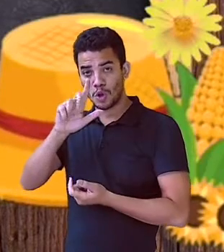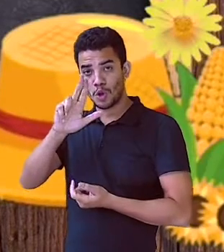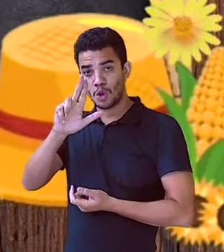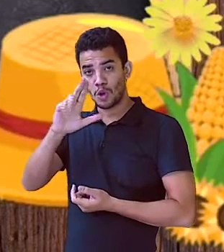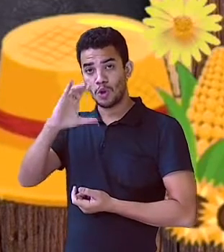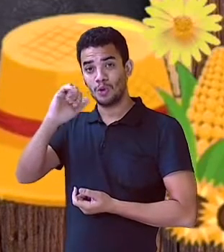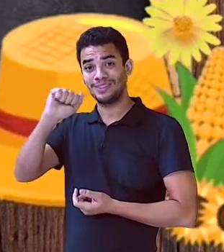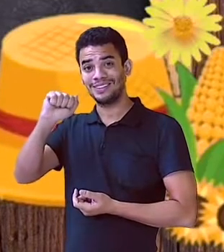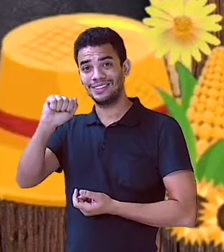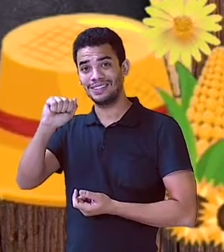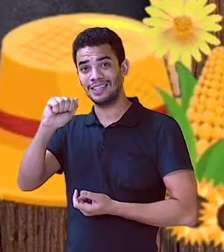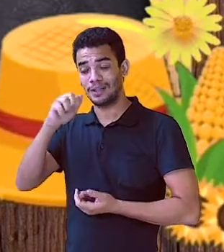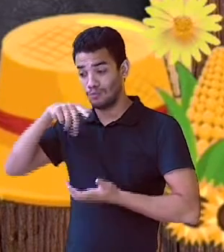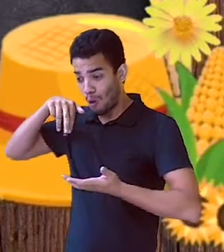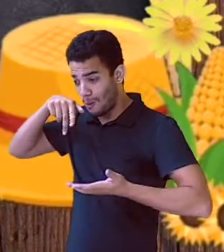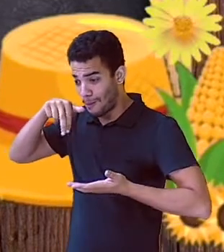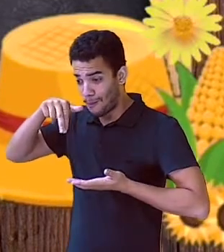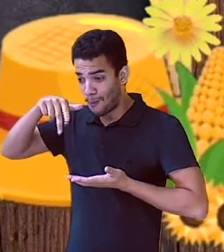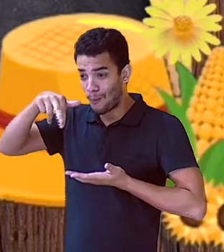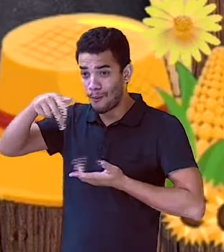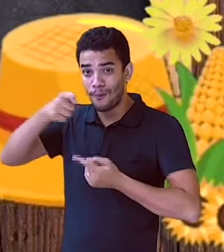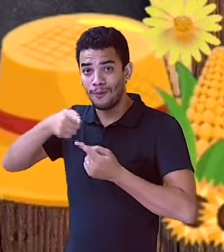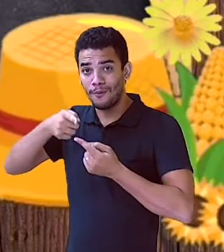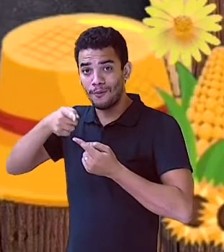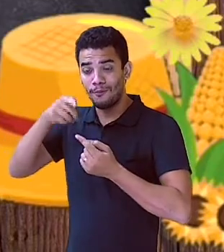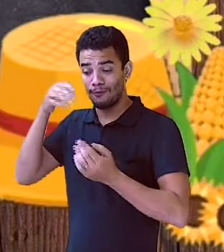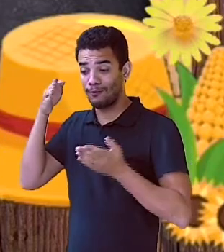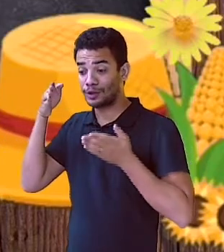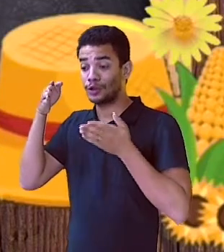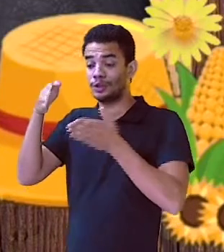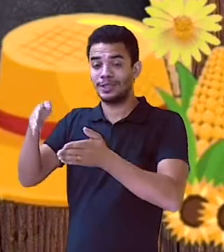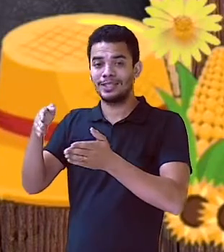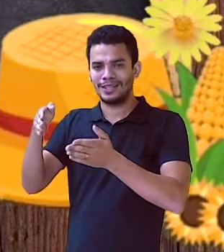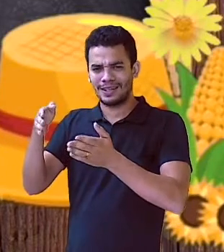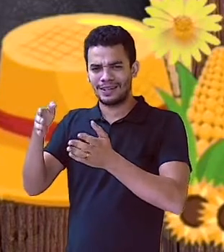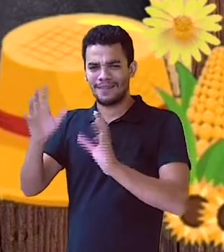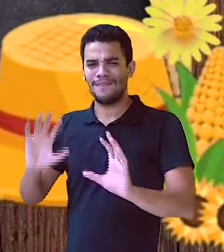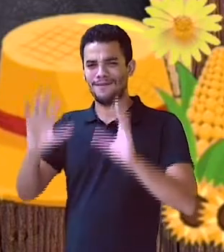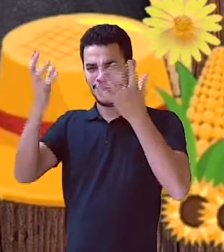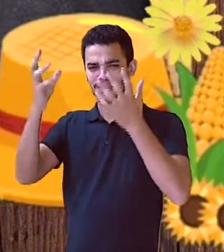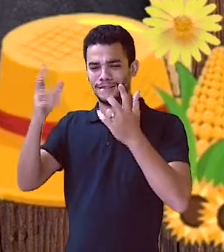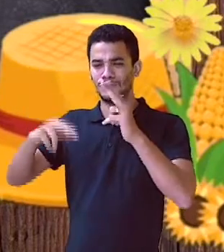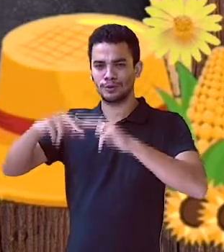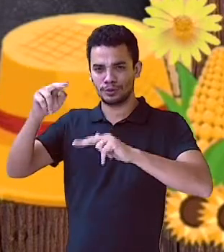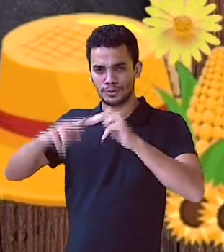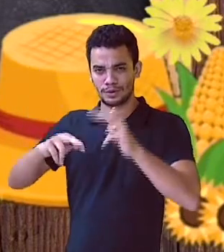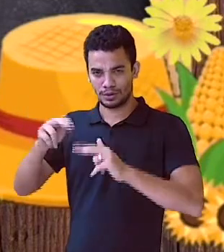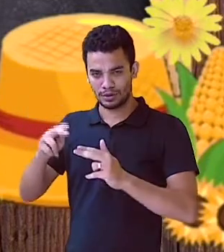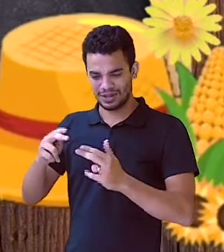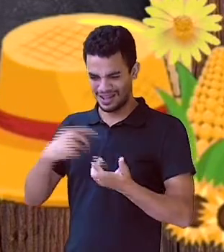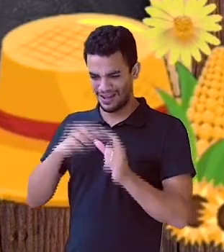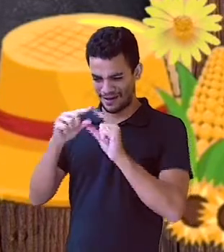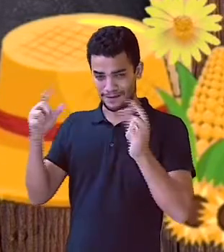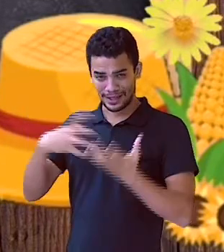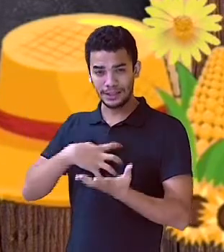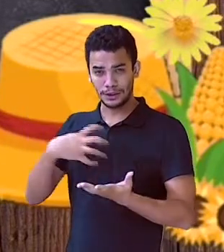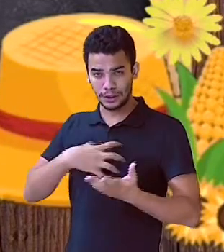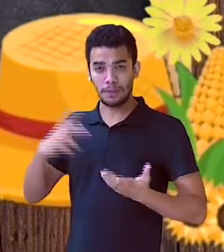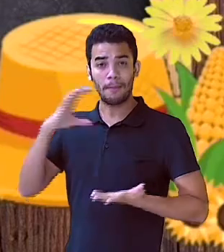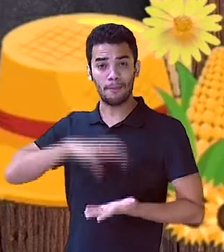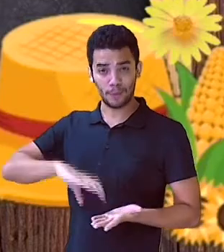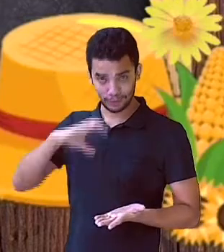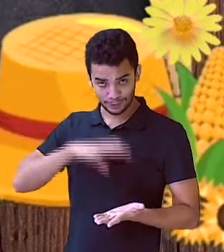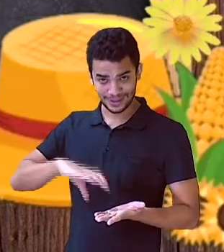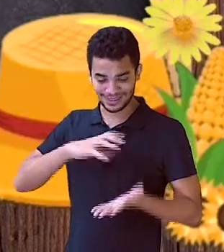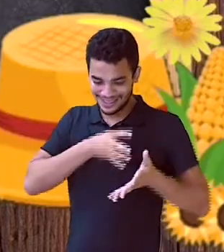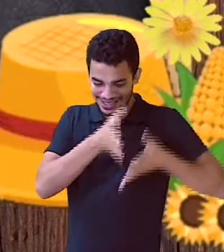para chegar na festa junina. Hum, primeiro vamos analisar o verbo correu. Isso mesmo, o verbo correu.